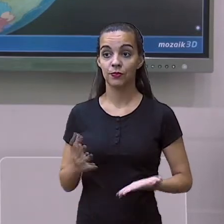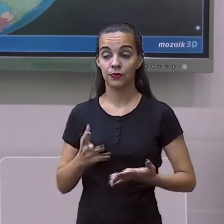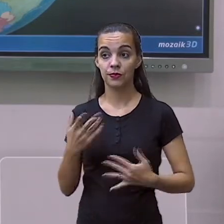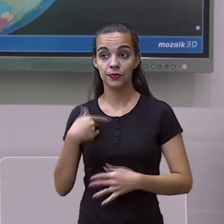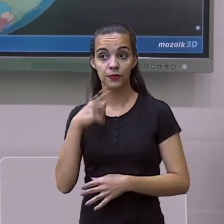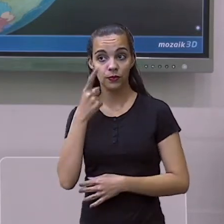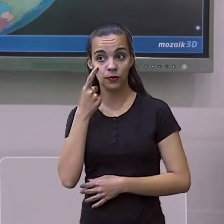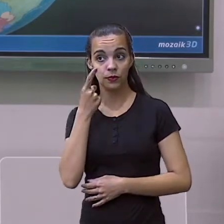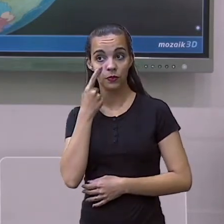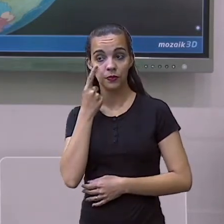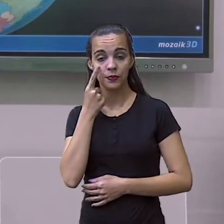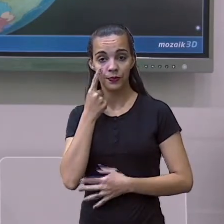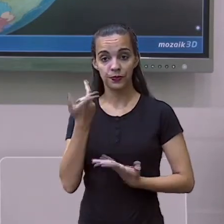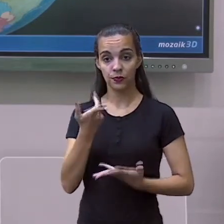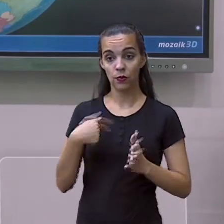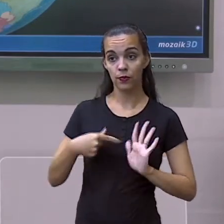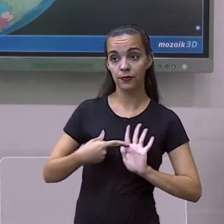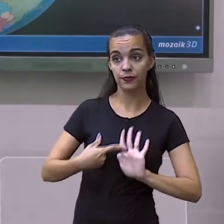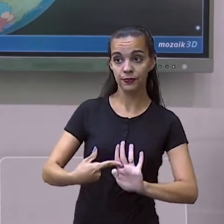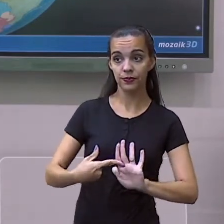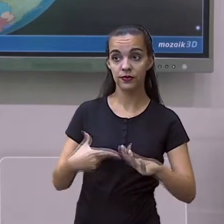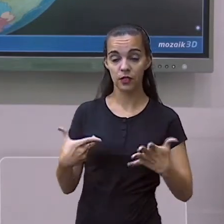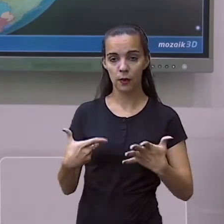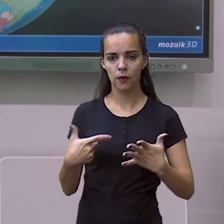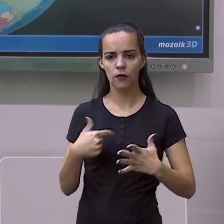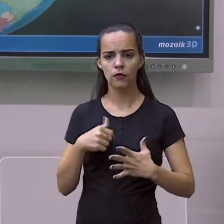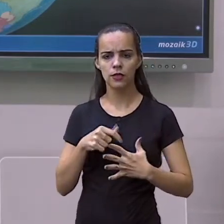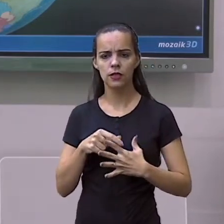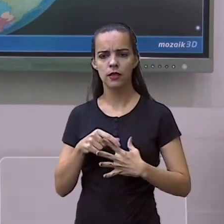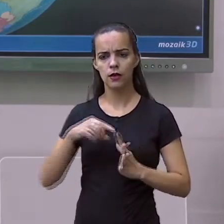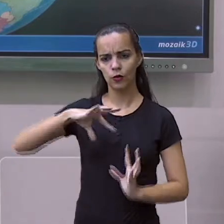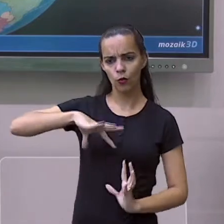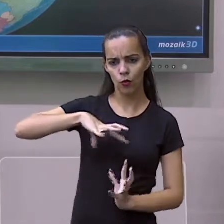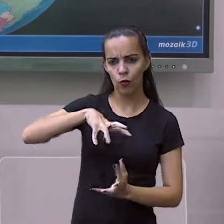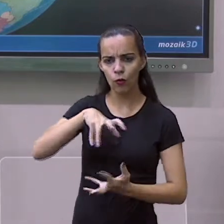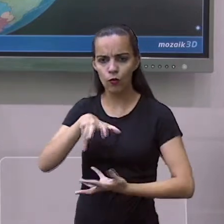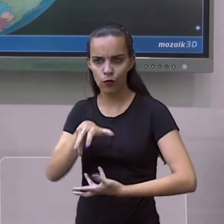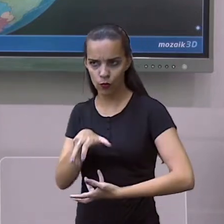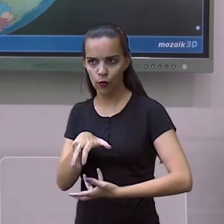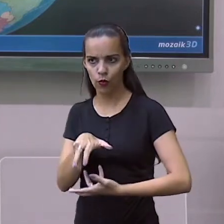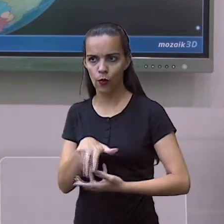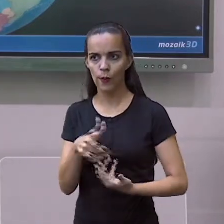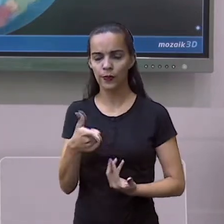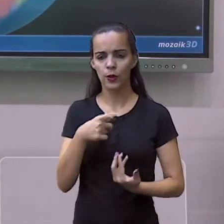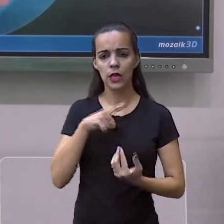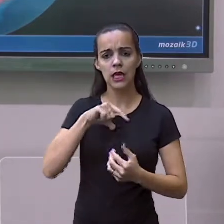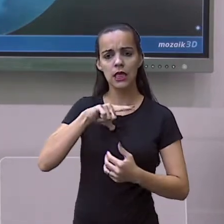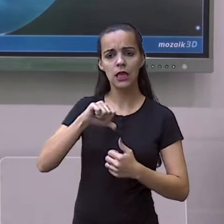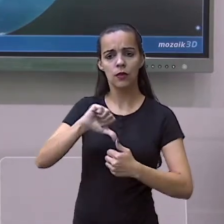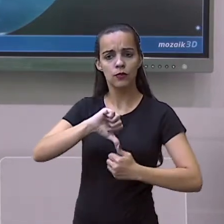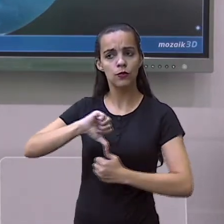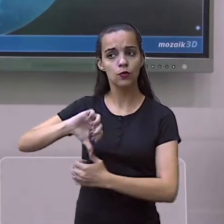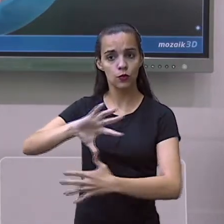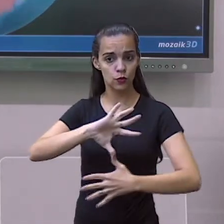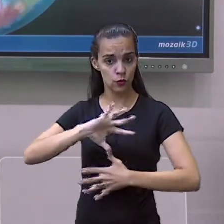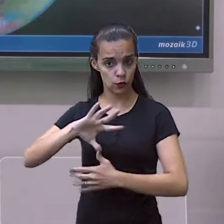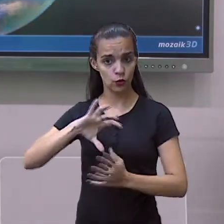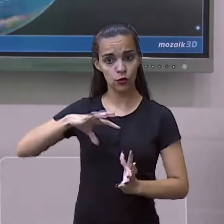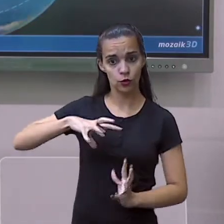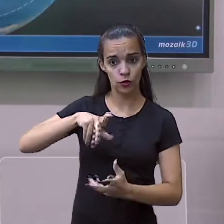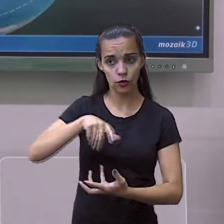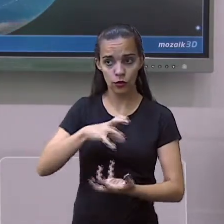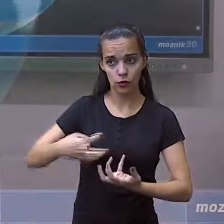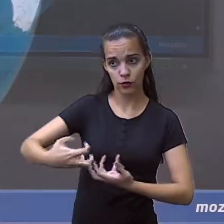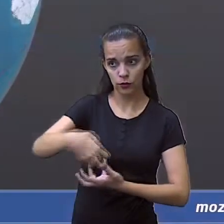agora todos os países do continente americano. Então nós temos aqui todo o